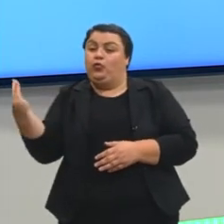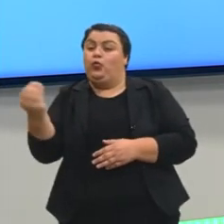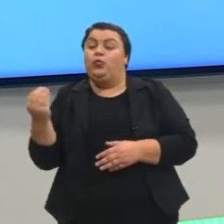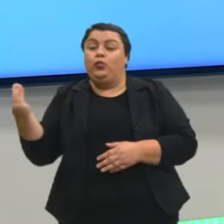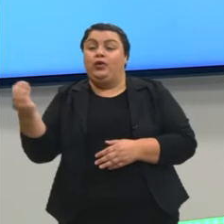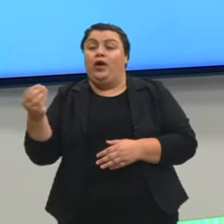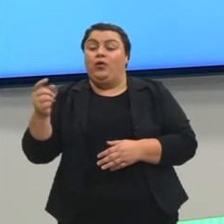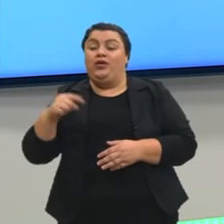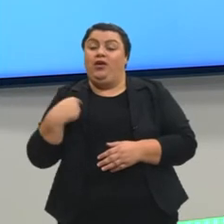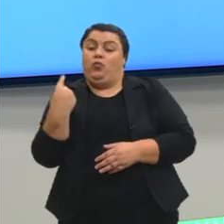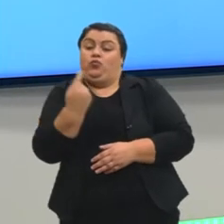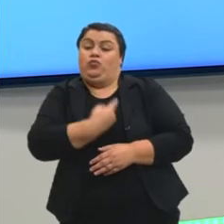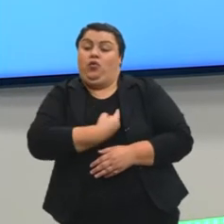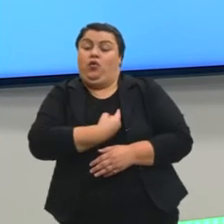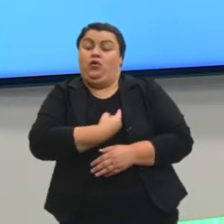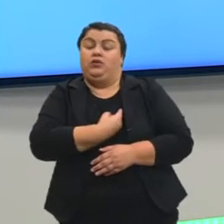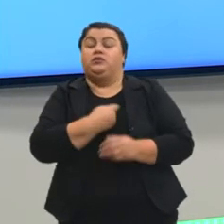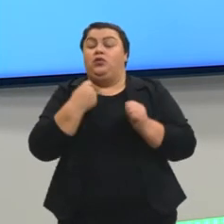Enem assim,